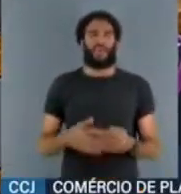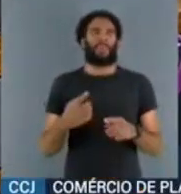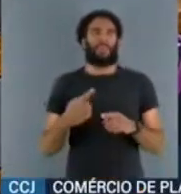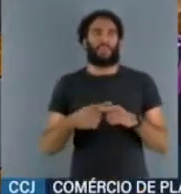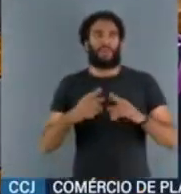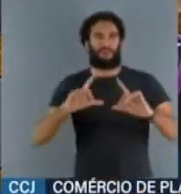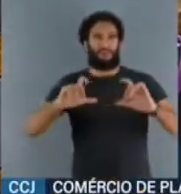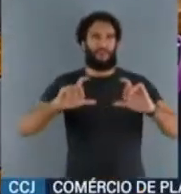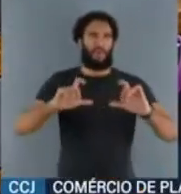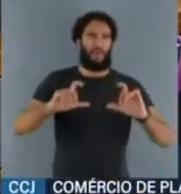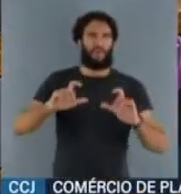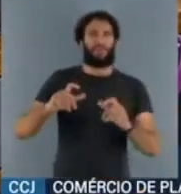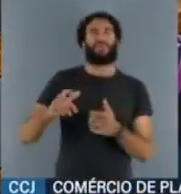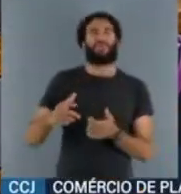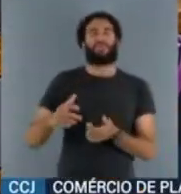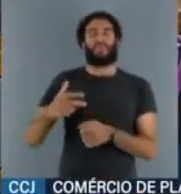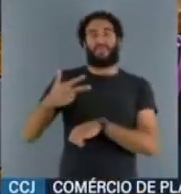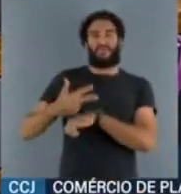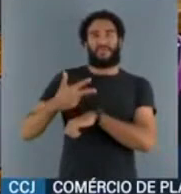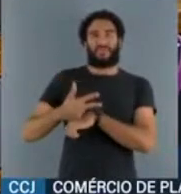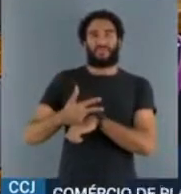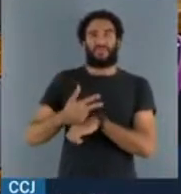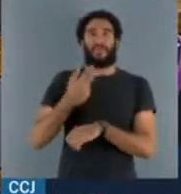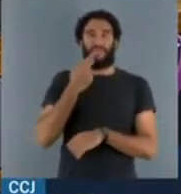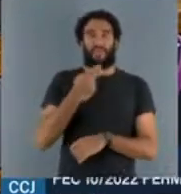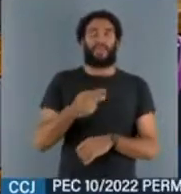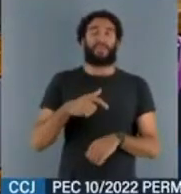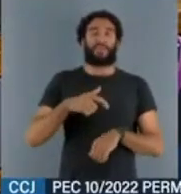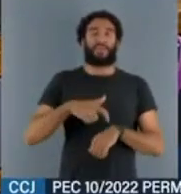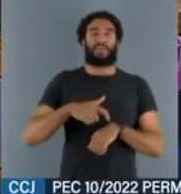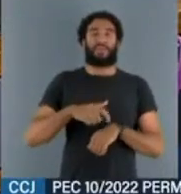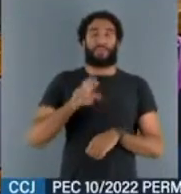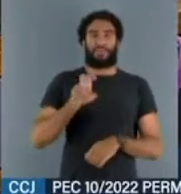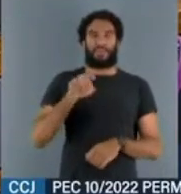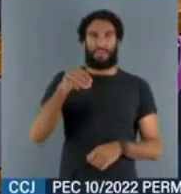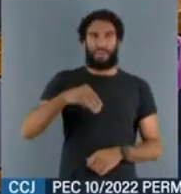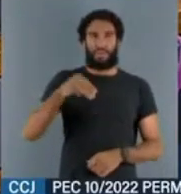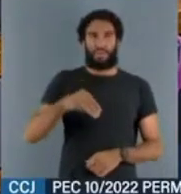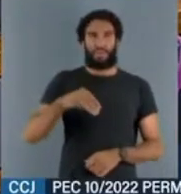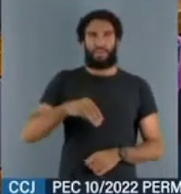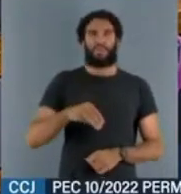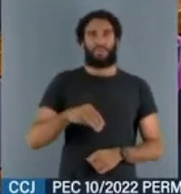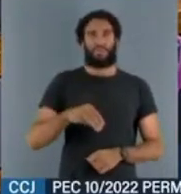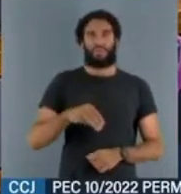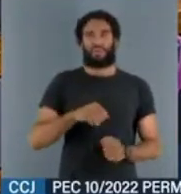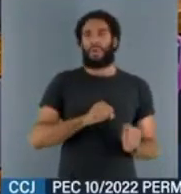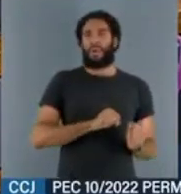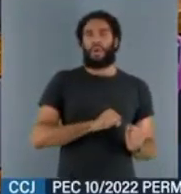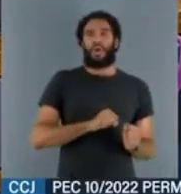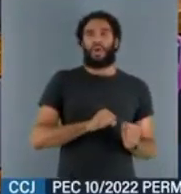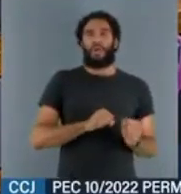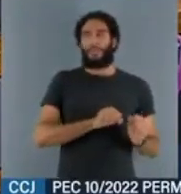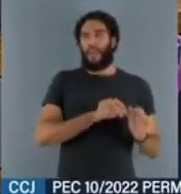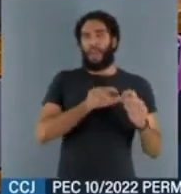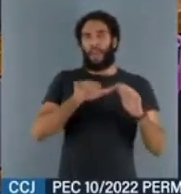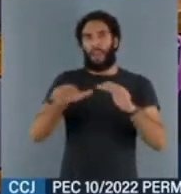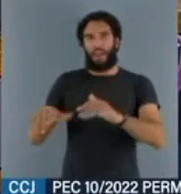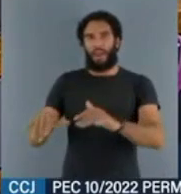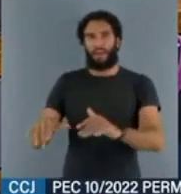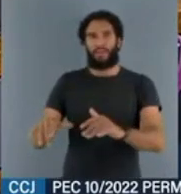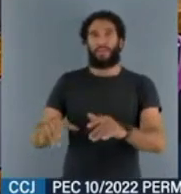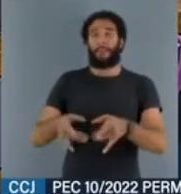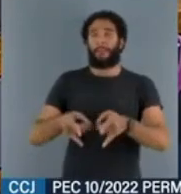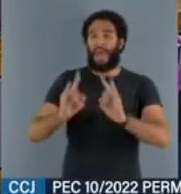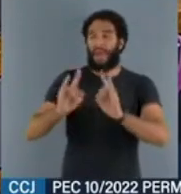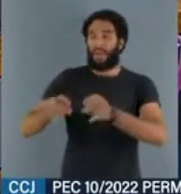vídeos mostram que em menos de cinco minutos após a intervenção, todos os prédios foram esvaziados. Porque